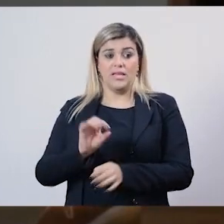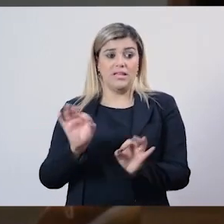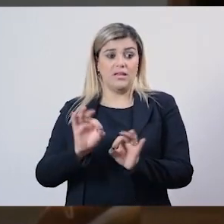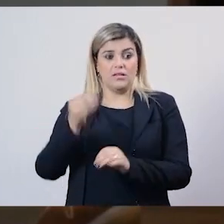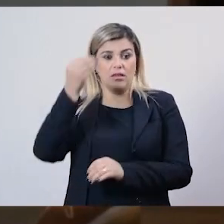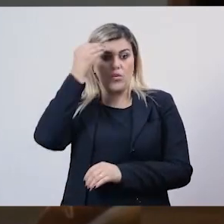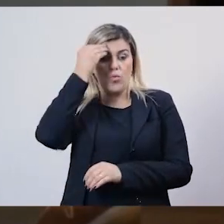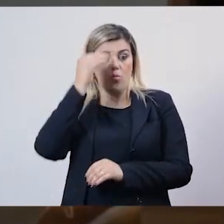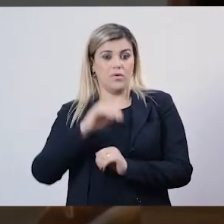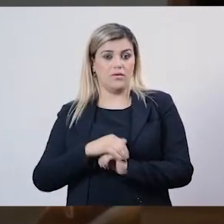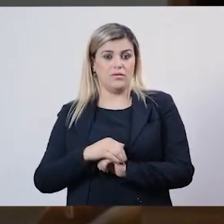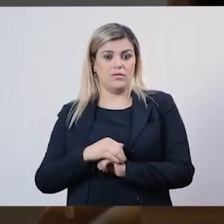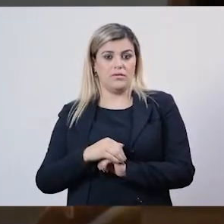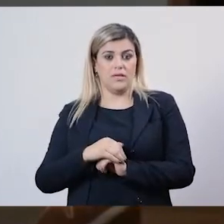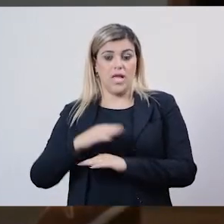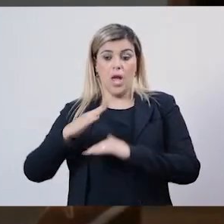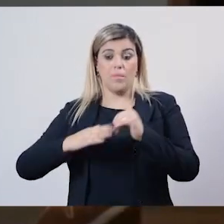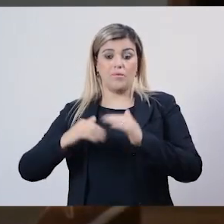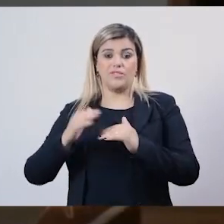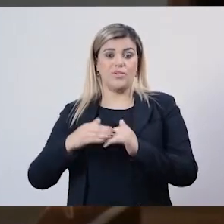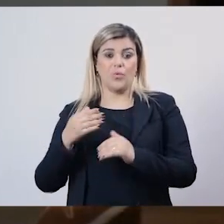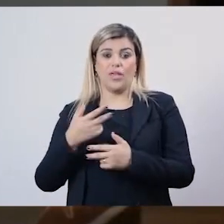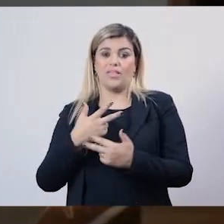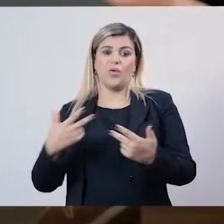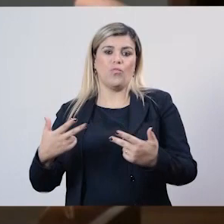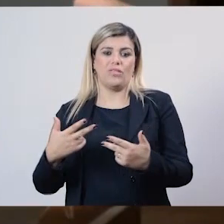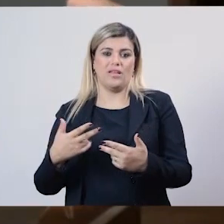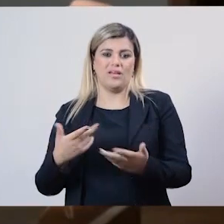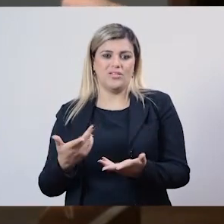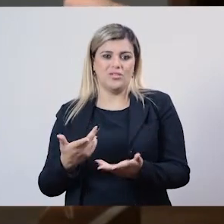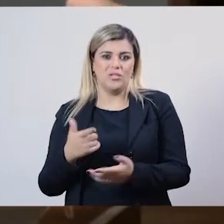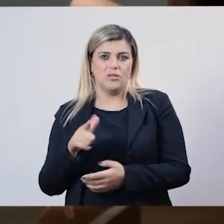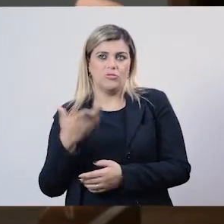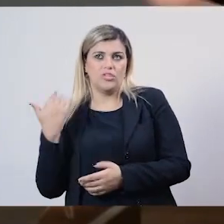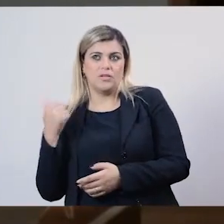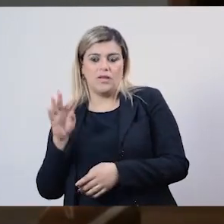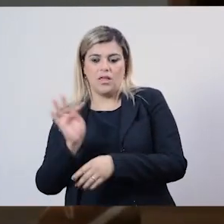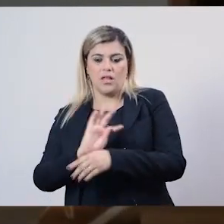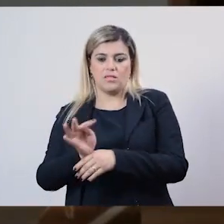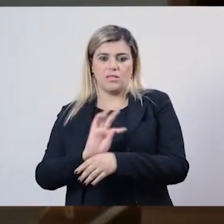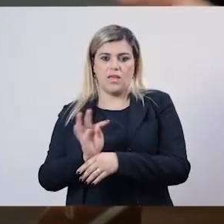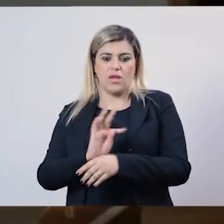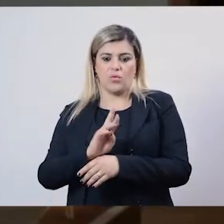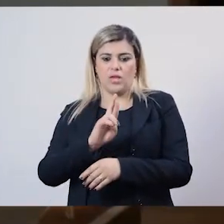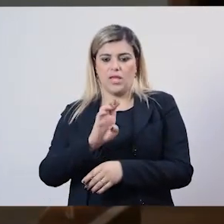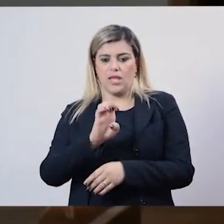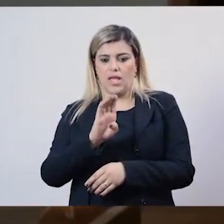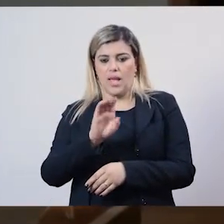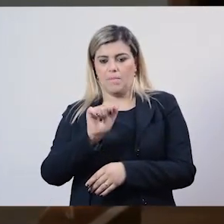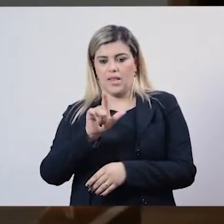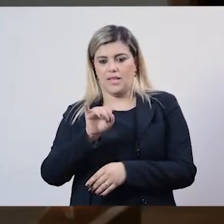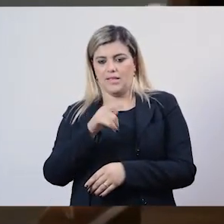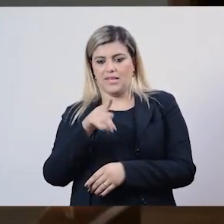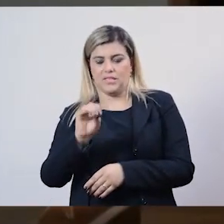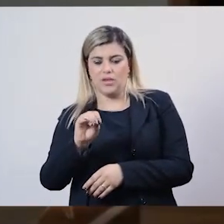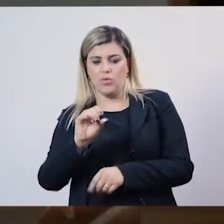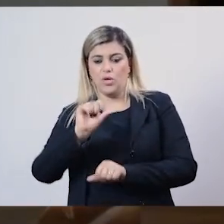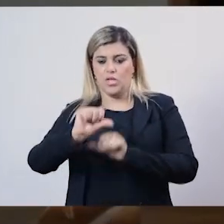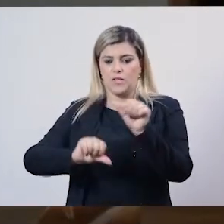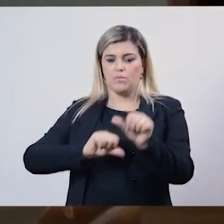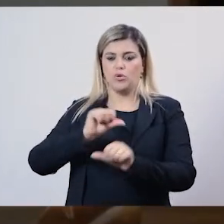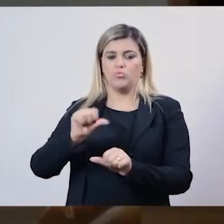profissão que não existia. Em 61, era chamado de técnicos em reabilitação. Depois de técnico em fisioterapia,